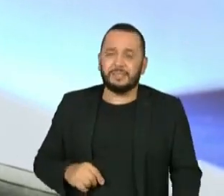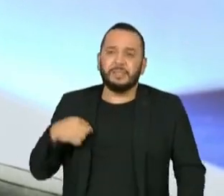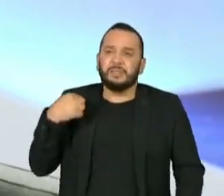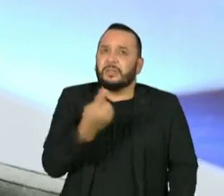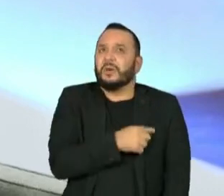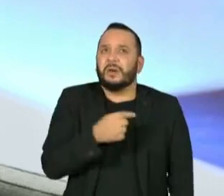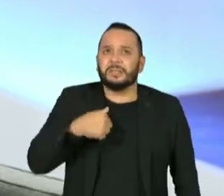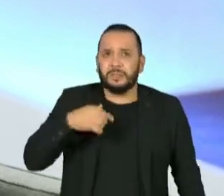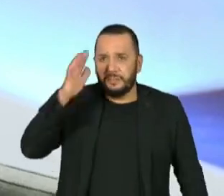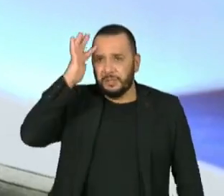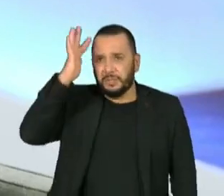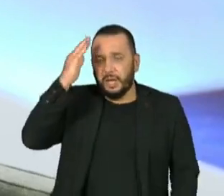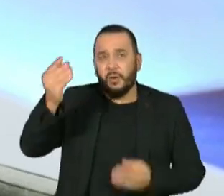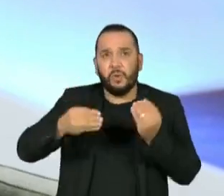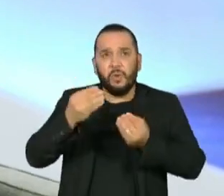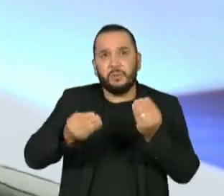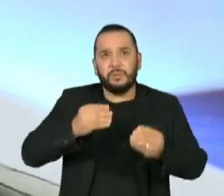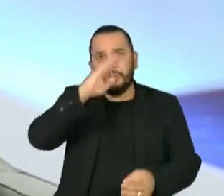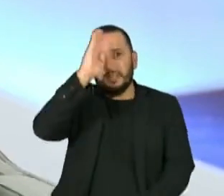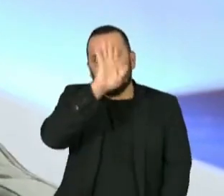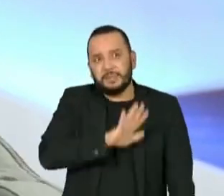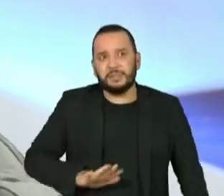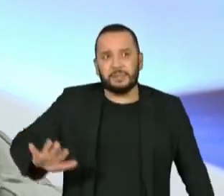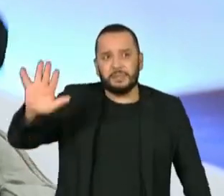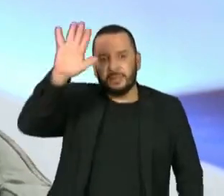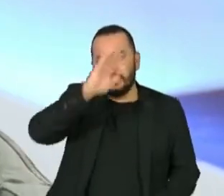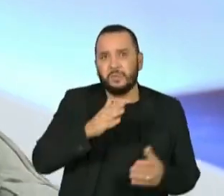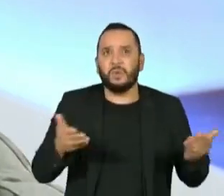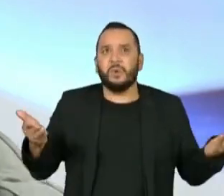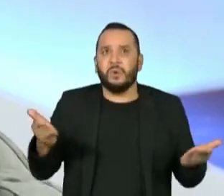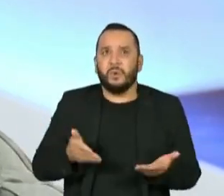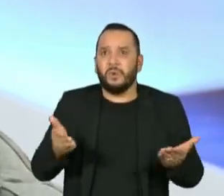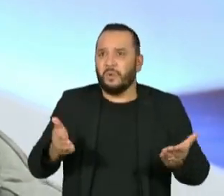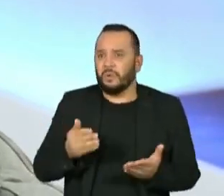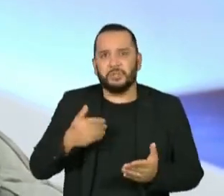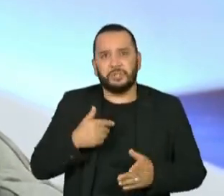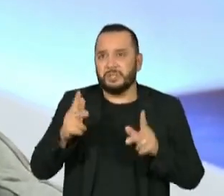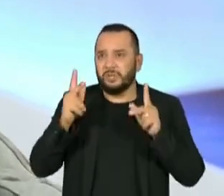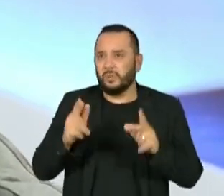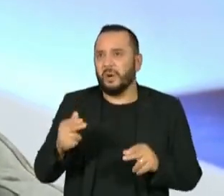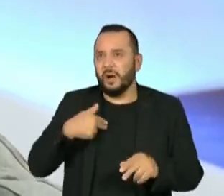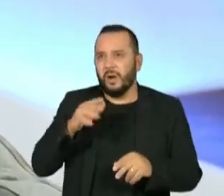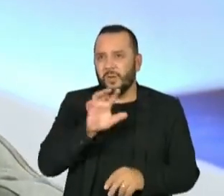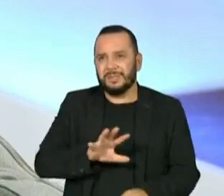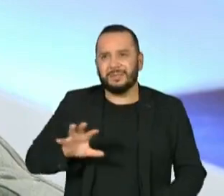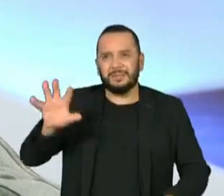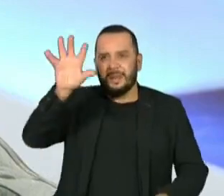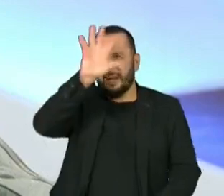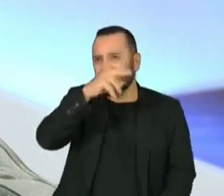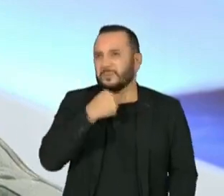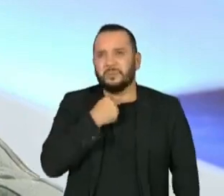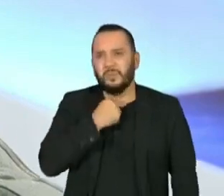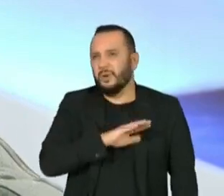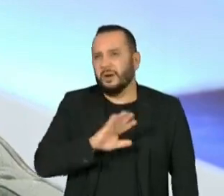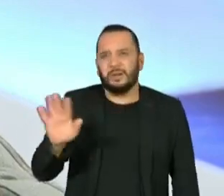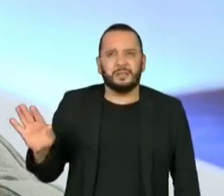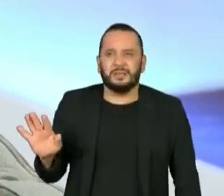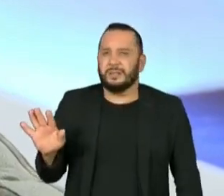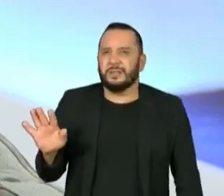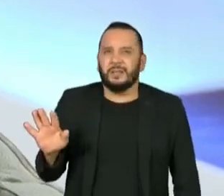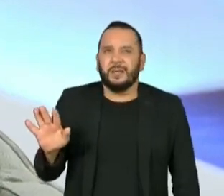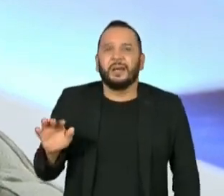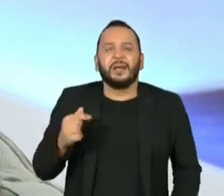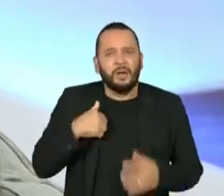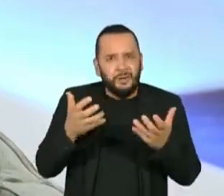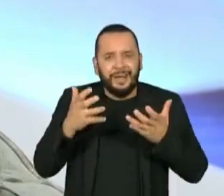que está colocado aí hoje, ele necessariamente tem que se reproduzir nos Estados. Não é assim. Cris. Então, eu quero